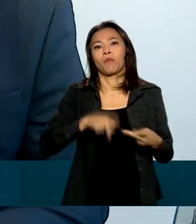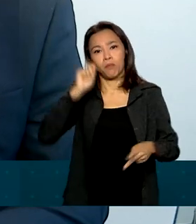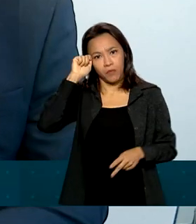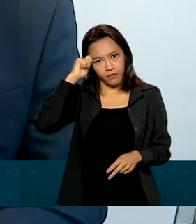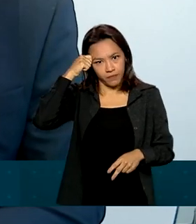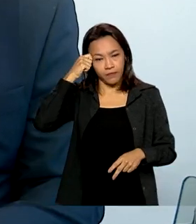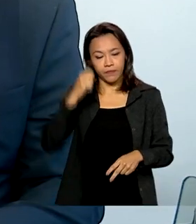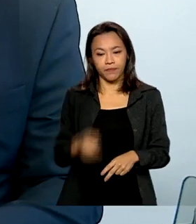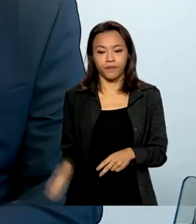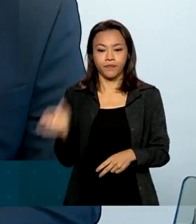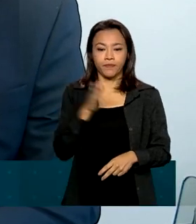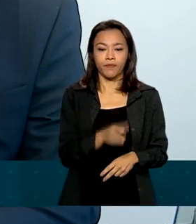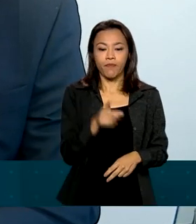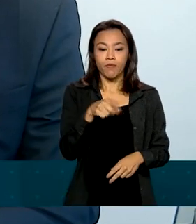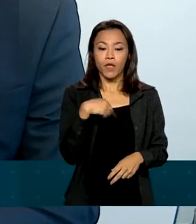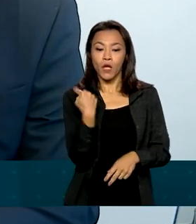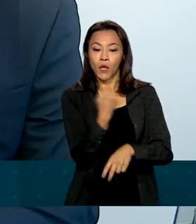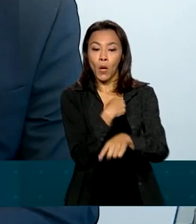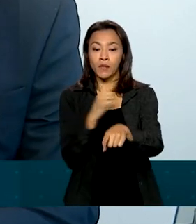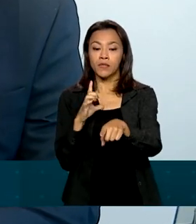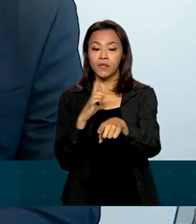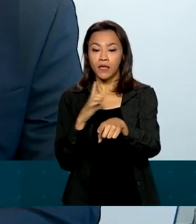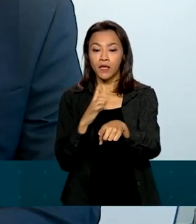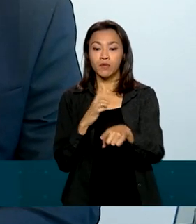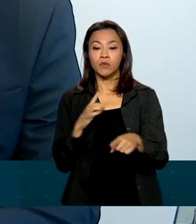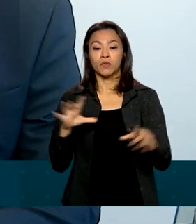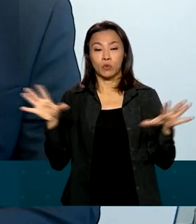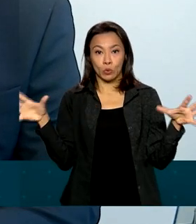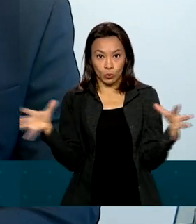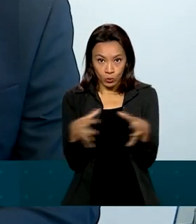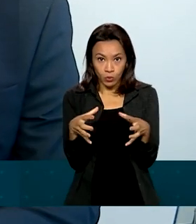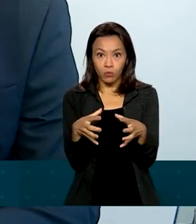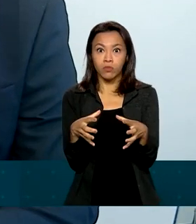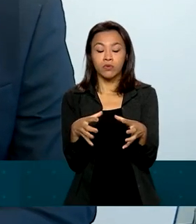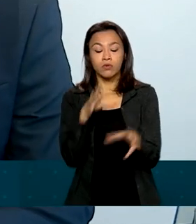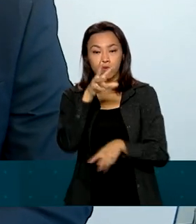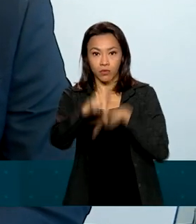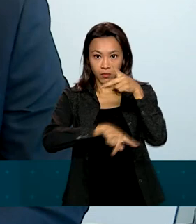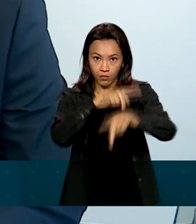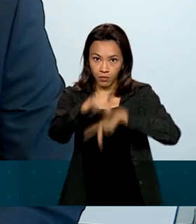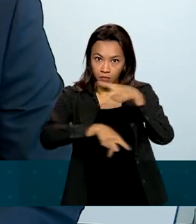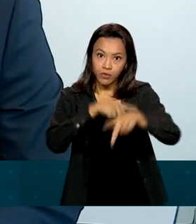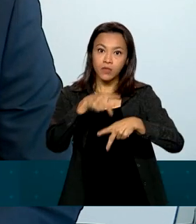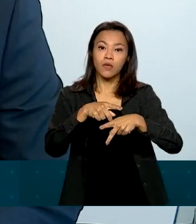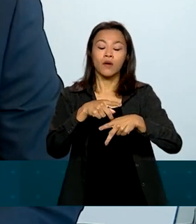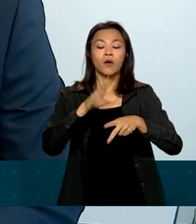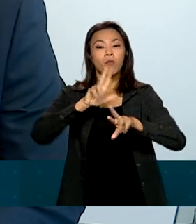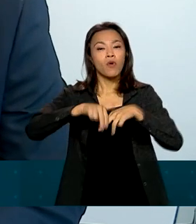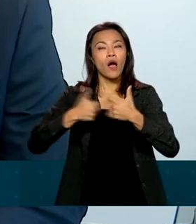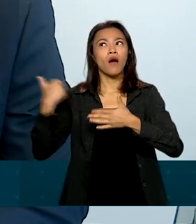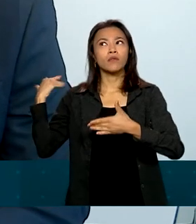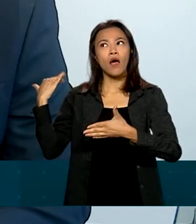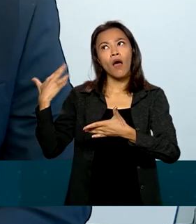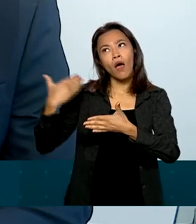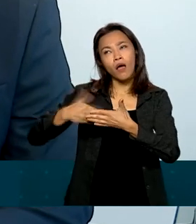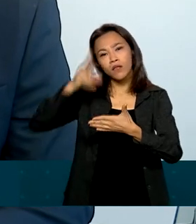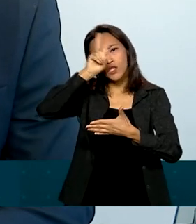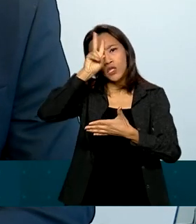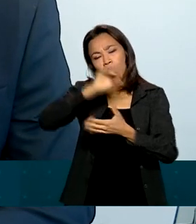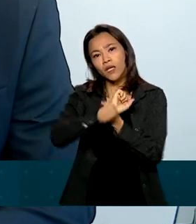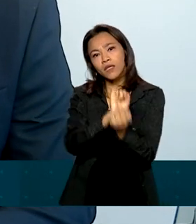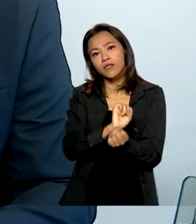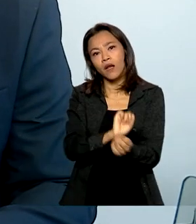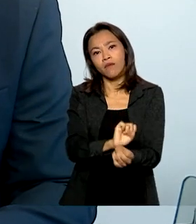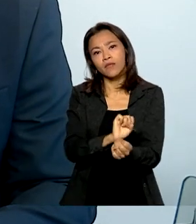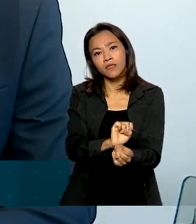um segmento da população, que é exatamente a população negra, em razão da escravidão no Brasil, que